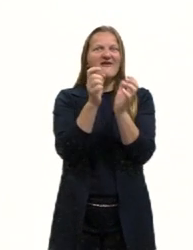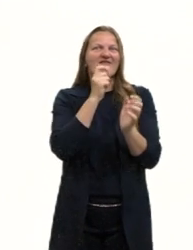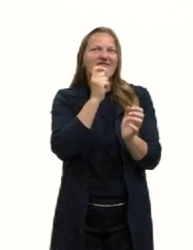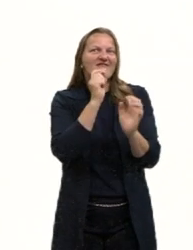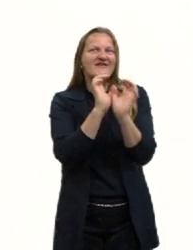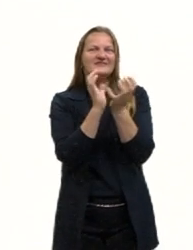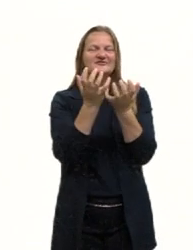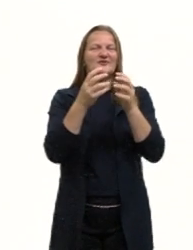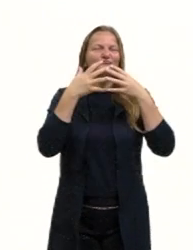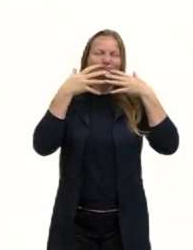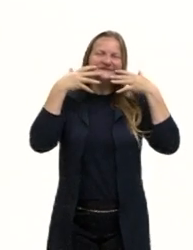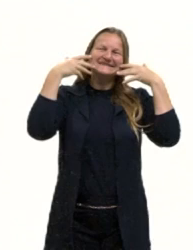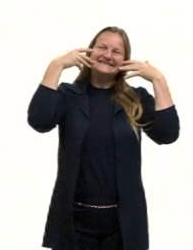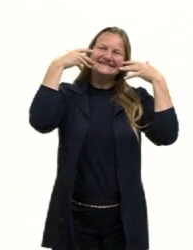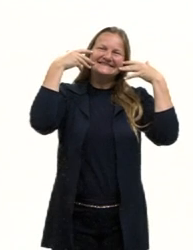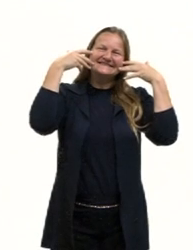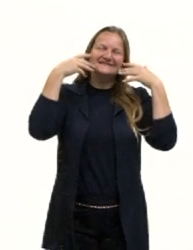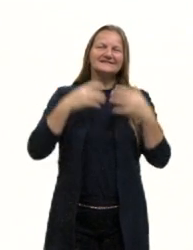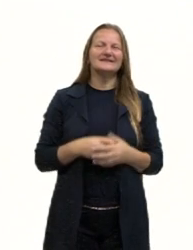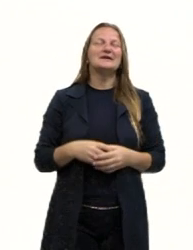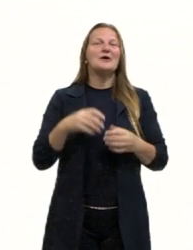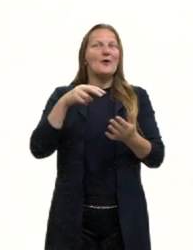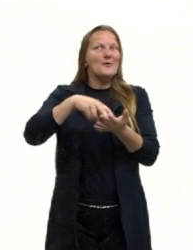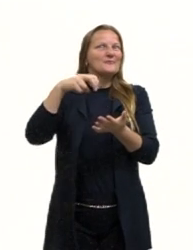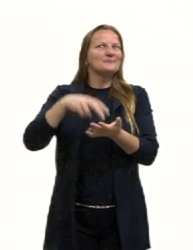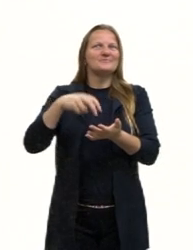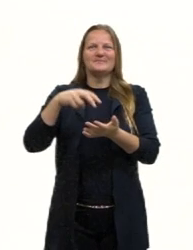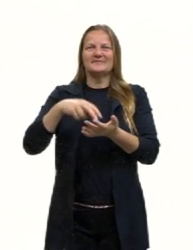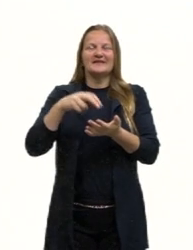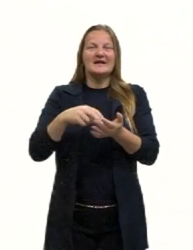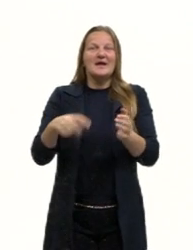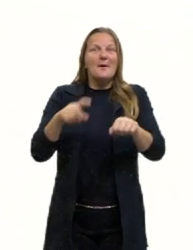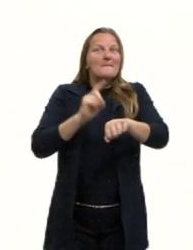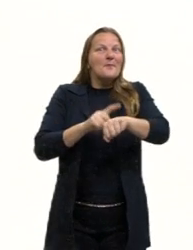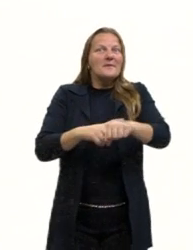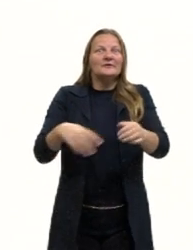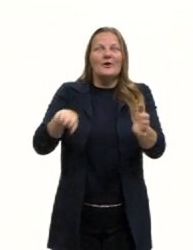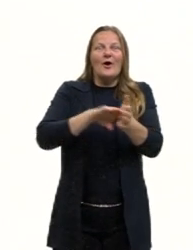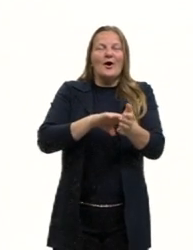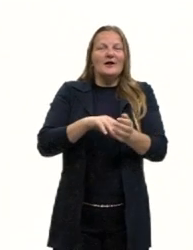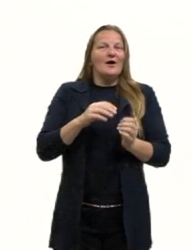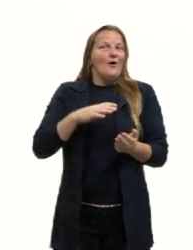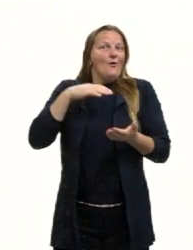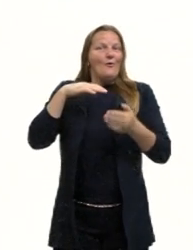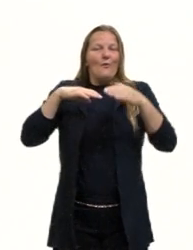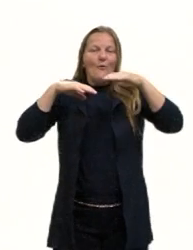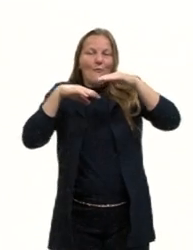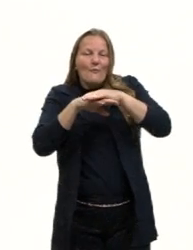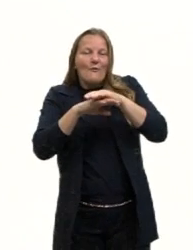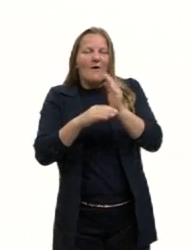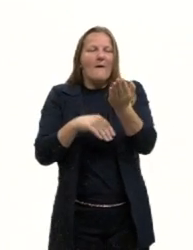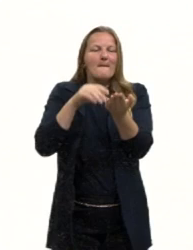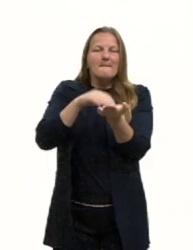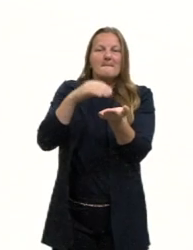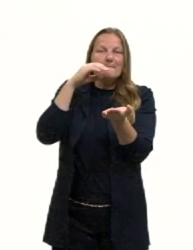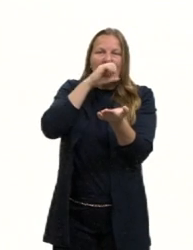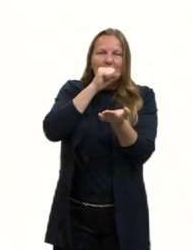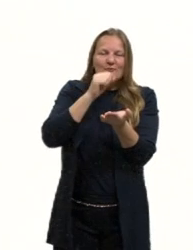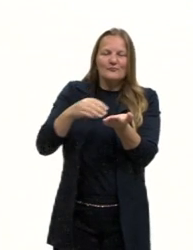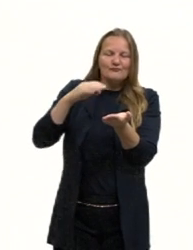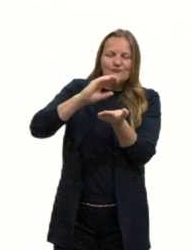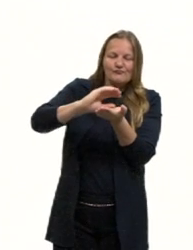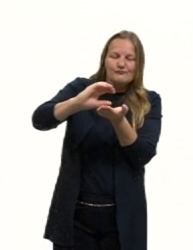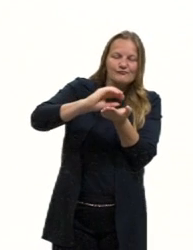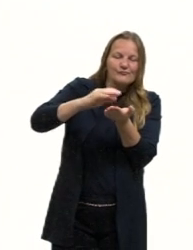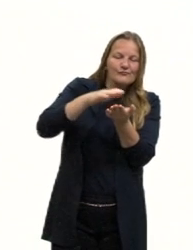feliz, uma alface feliz e contente que diz, chegou a hora do recheio. Opa, chegou a hora do recheio do